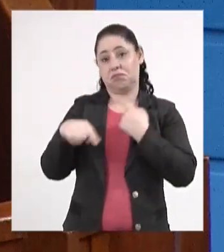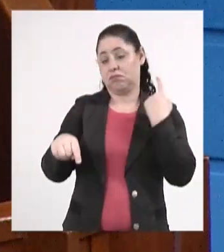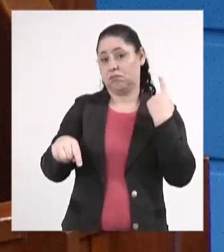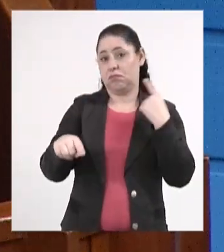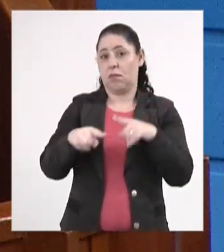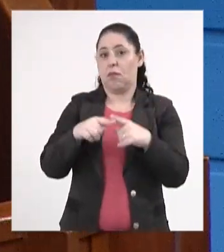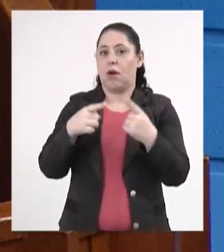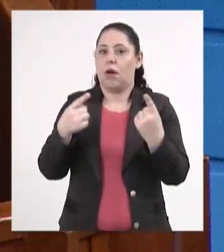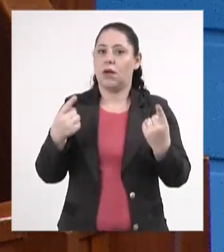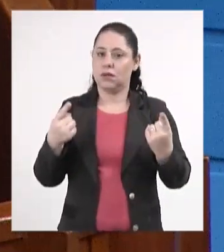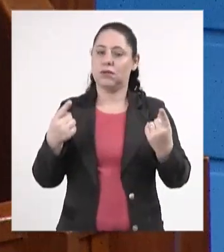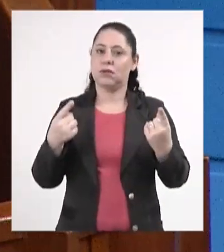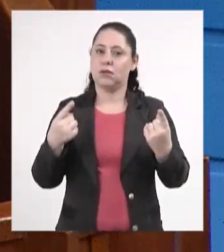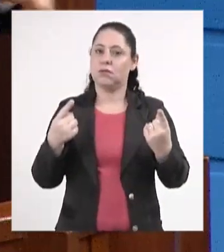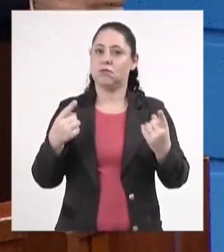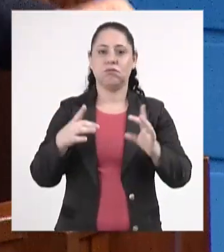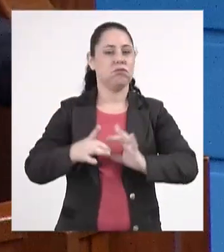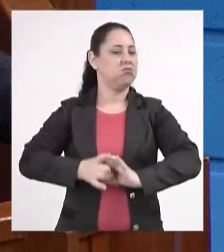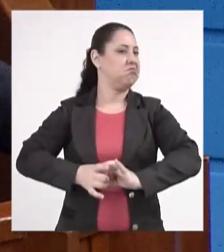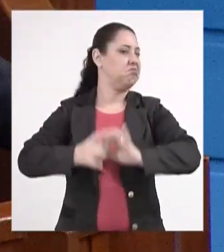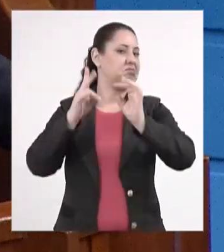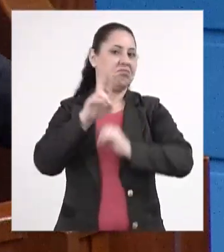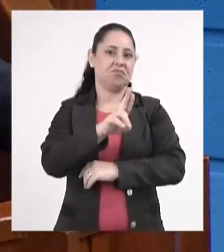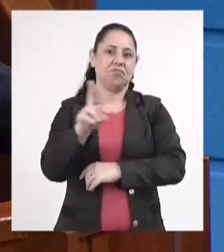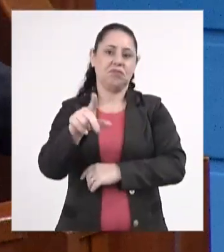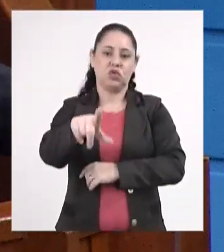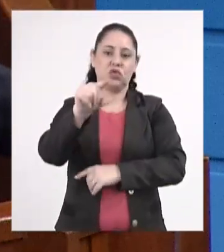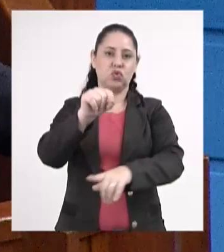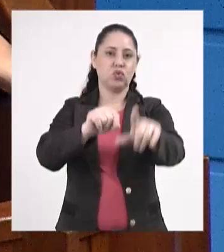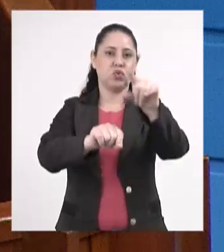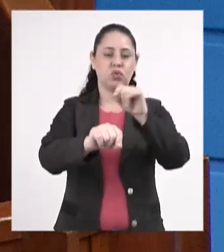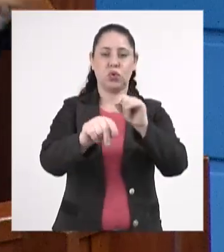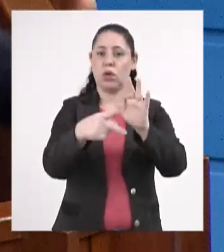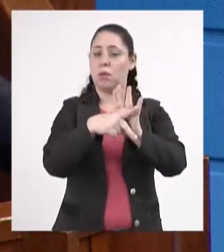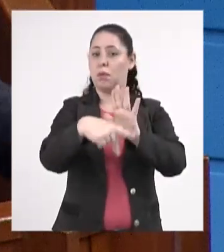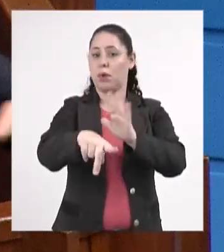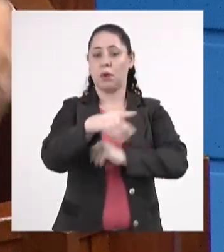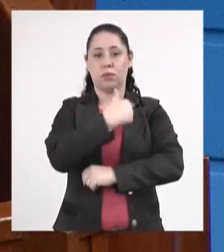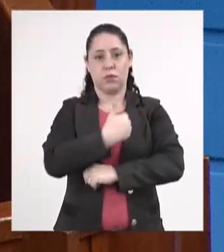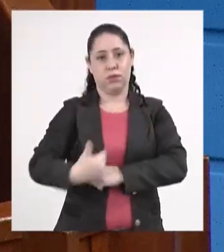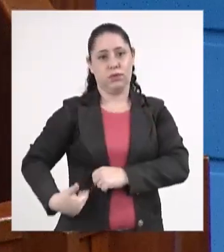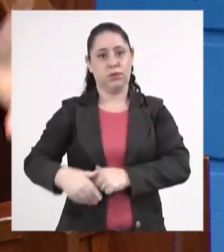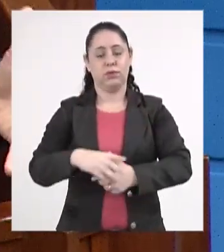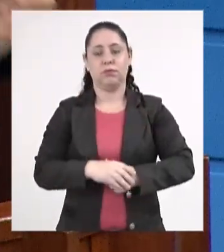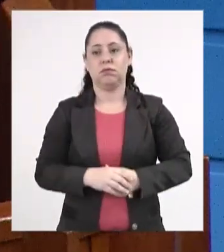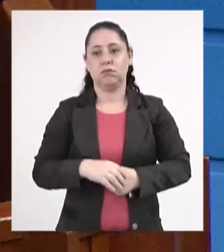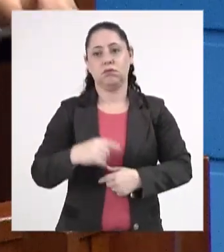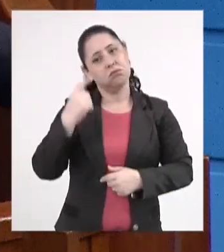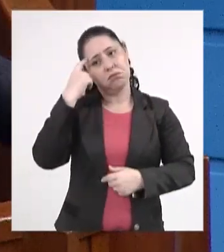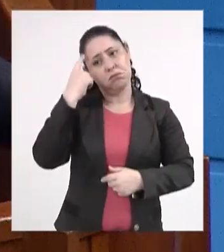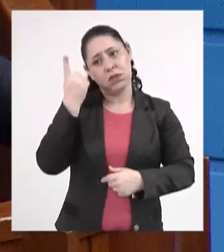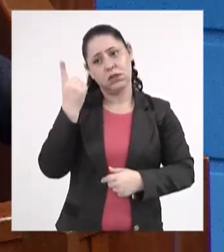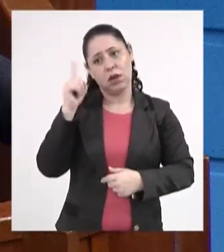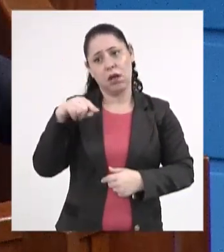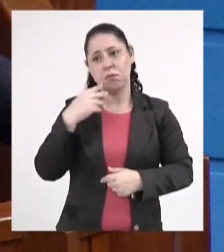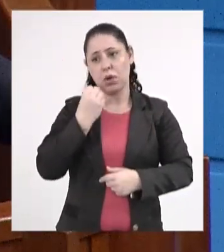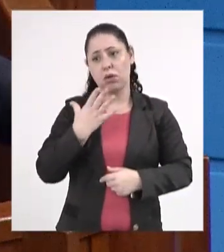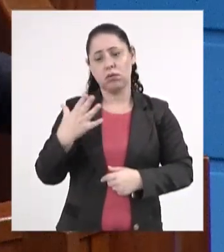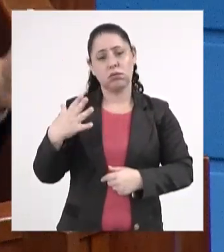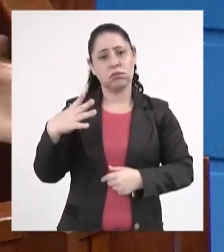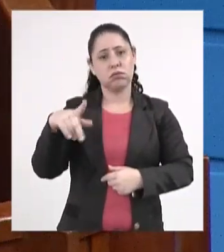mas é cargo de livre nomeação. O governo contrata quem ele acha que deve contratar.